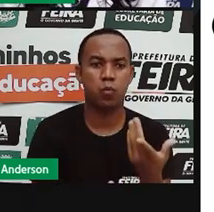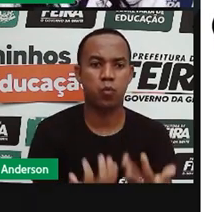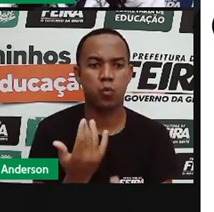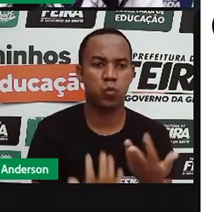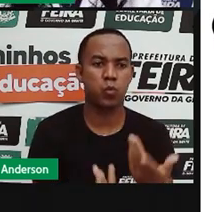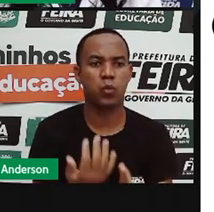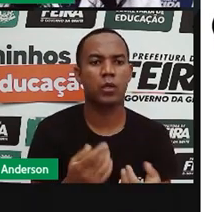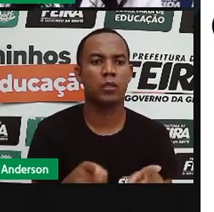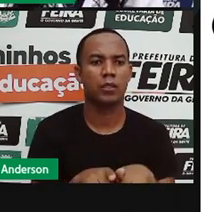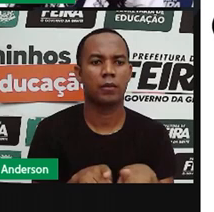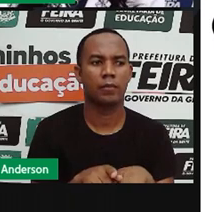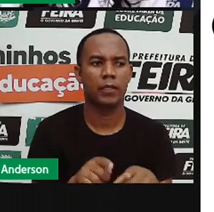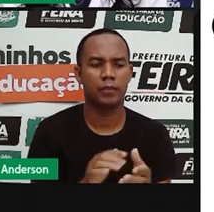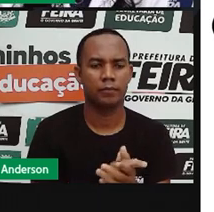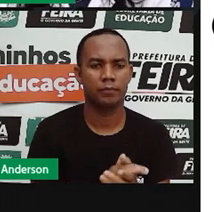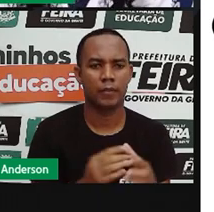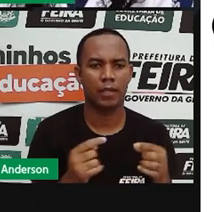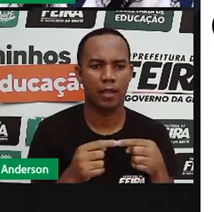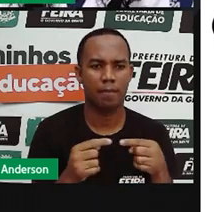gente chama de magma.